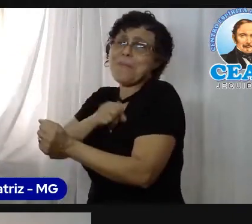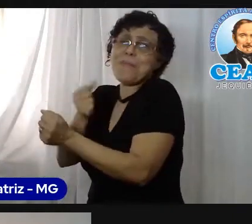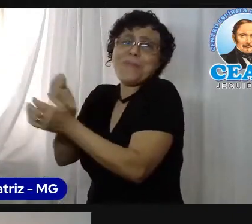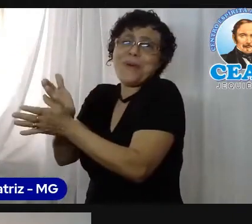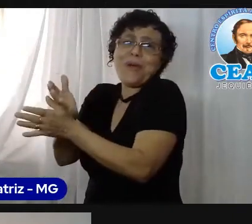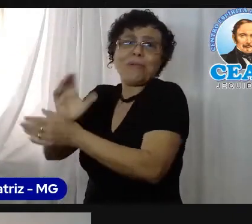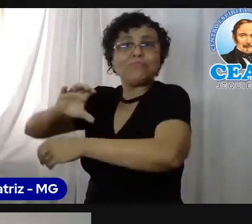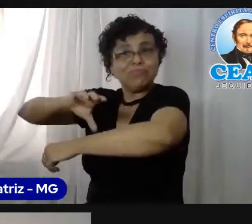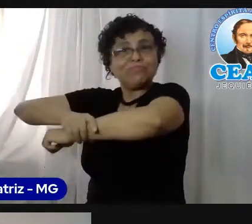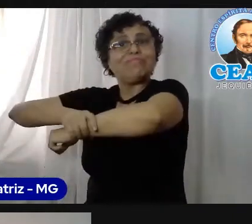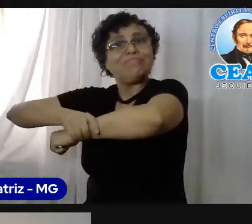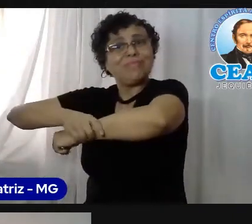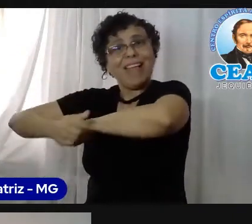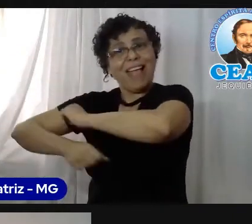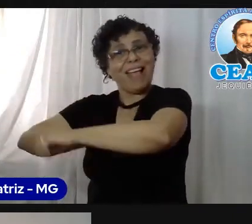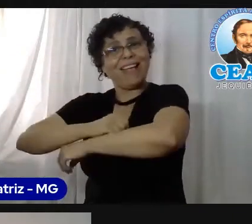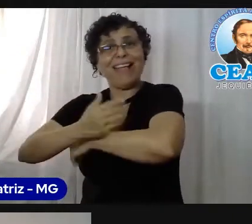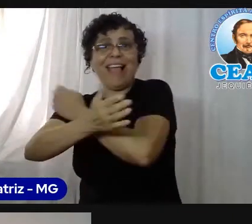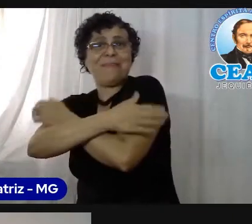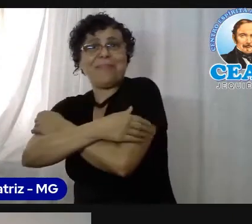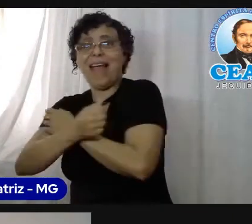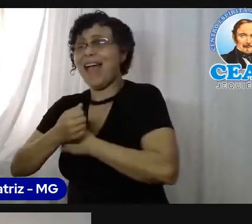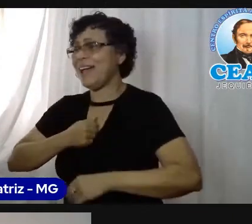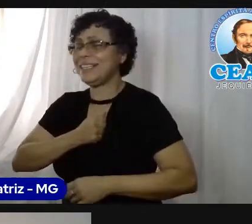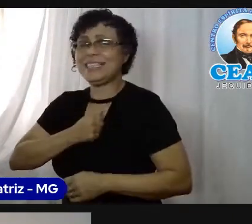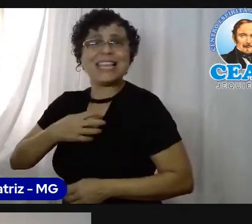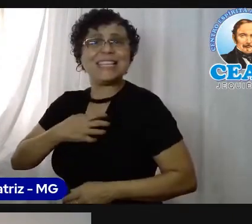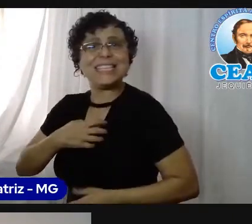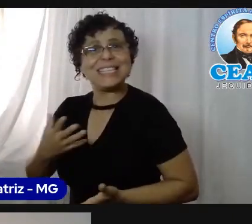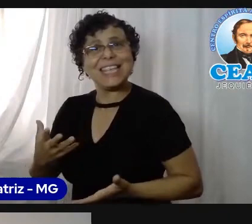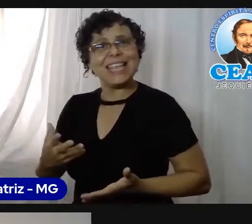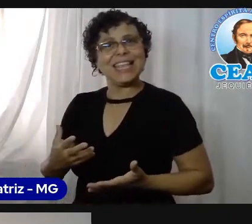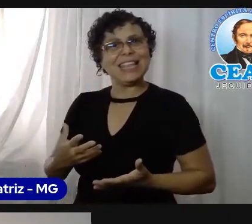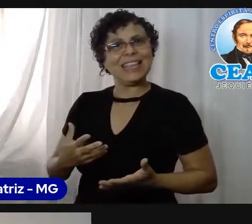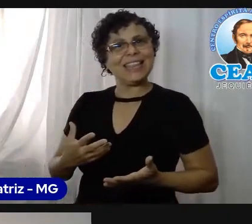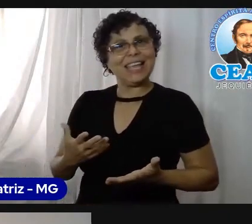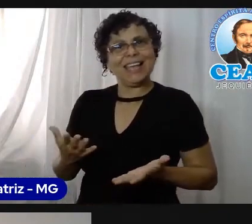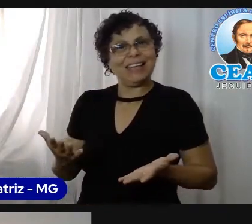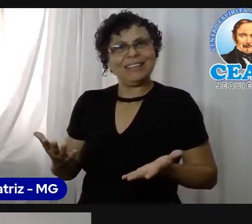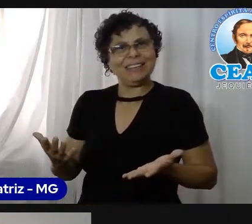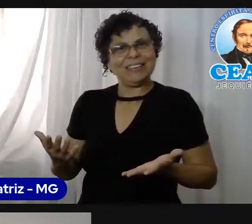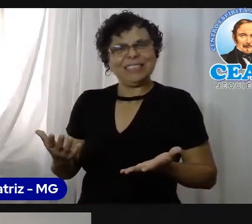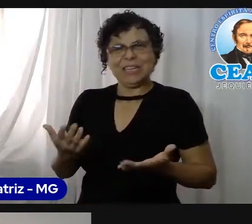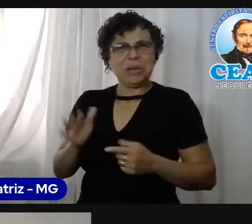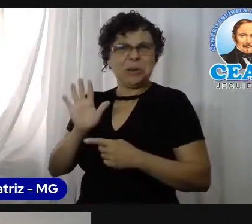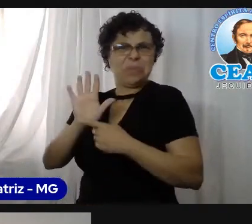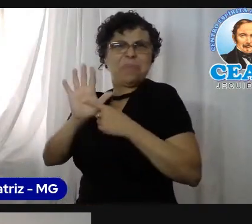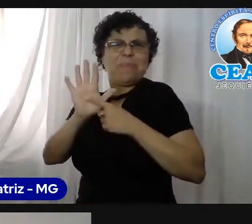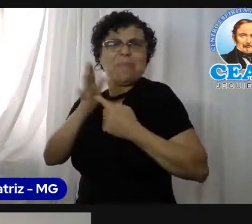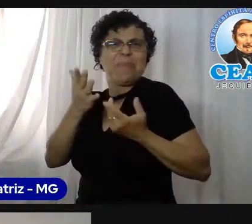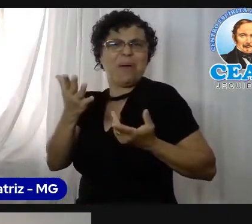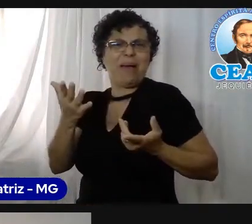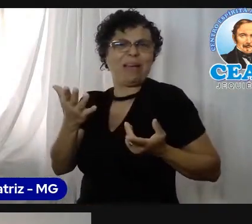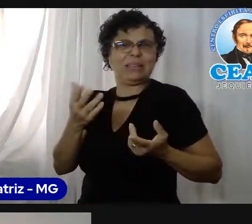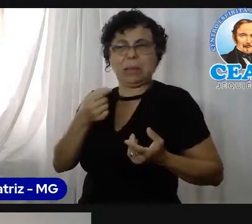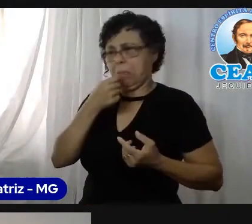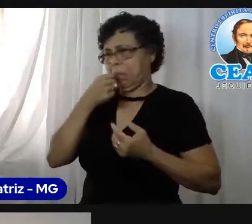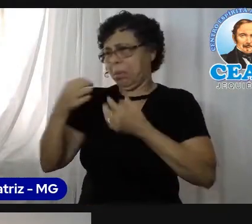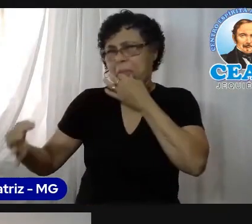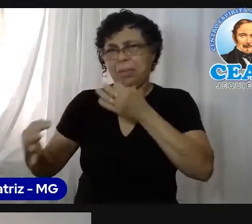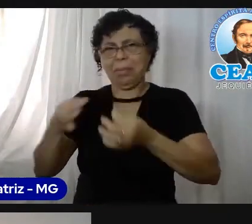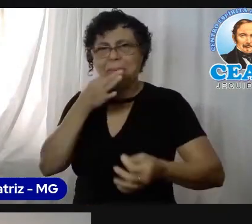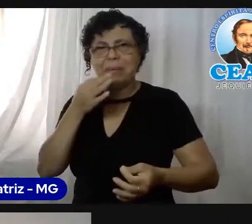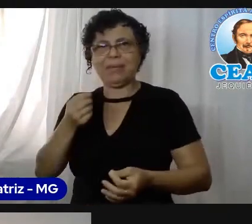vá de braço dado, curta, sinta, não se mostre crítico,